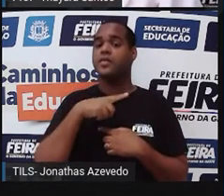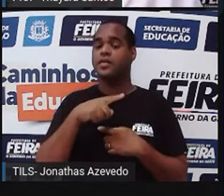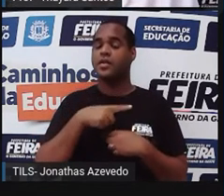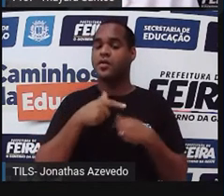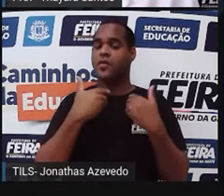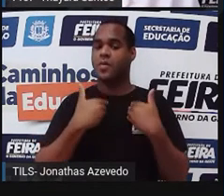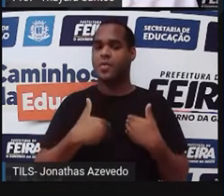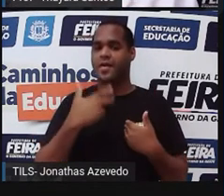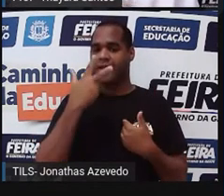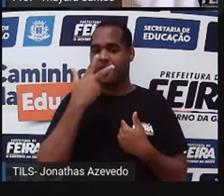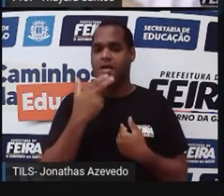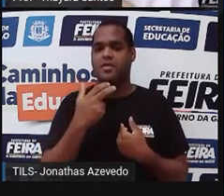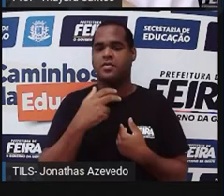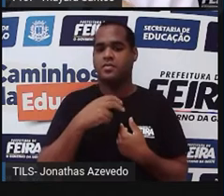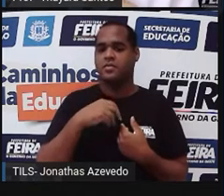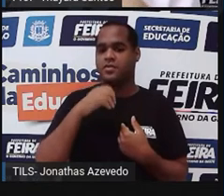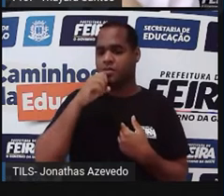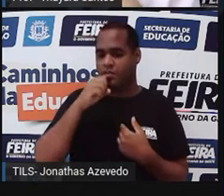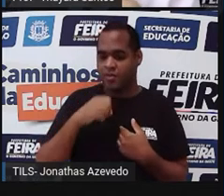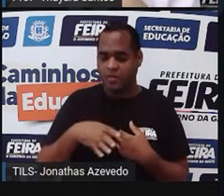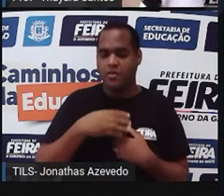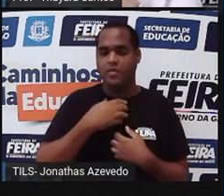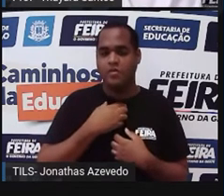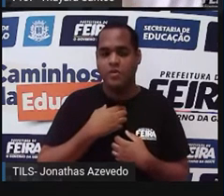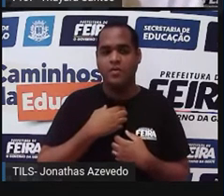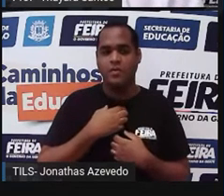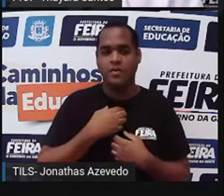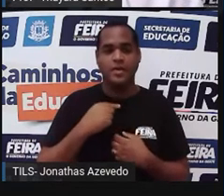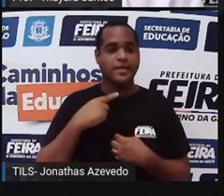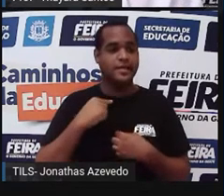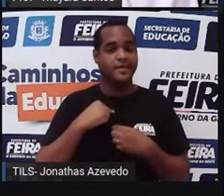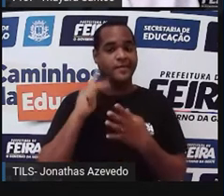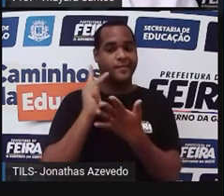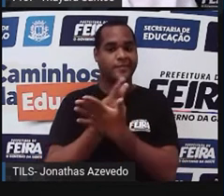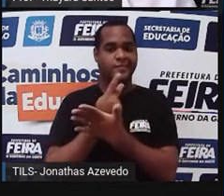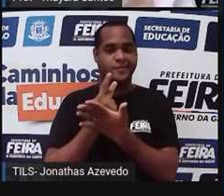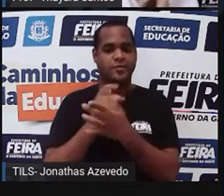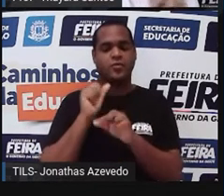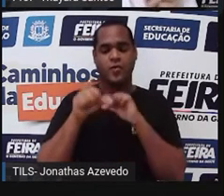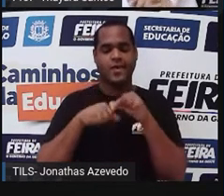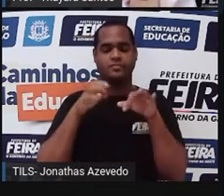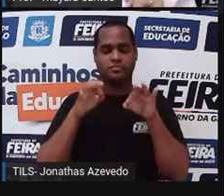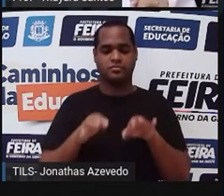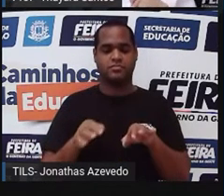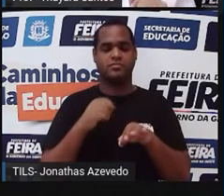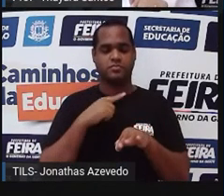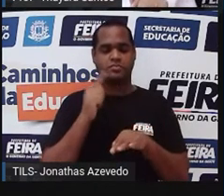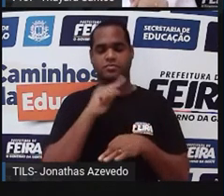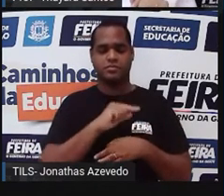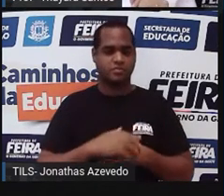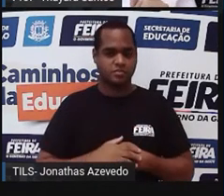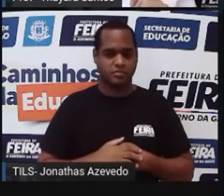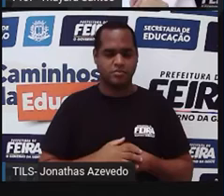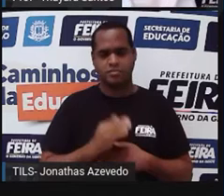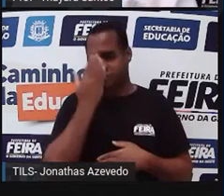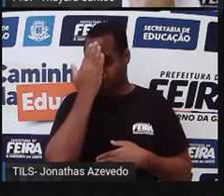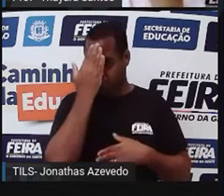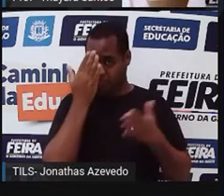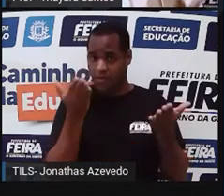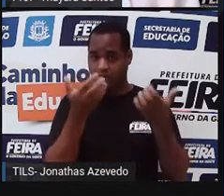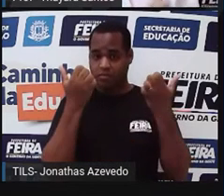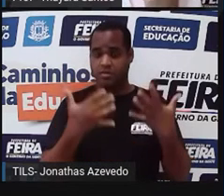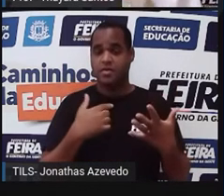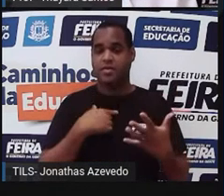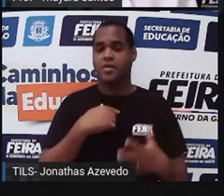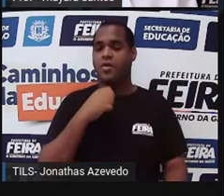começa a tossir para que aquele alimento que caiu no lugar errado, volte para o lugar certo. Então, vocês já sabem agora por que a gente fica